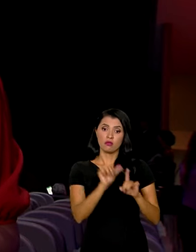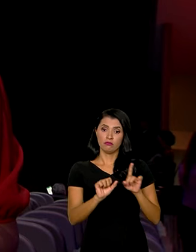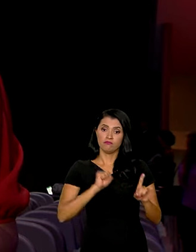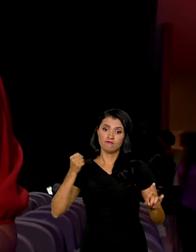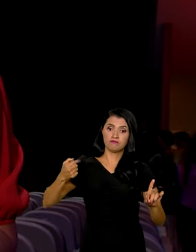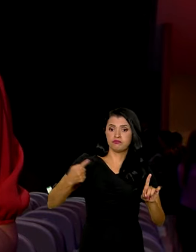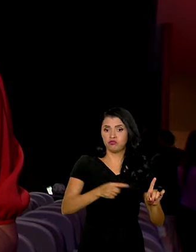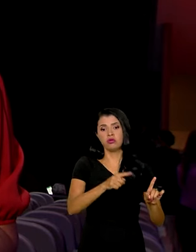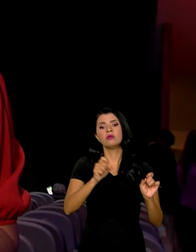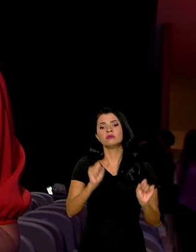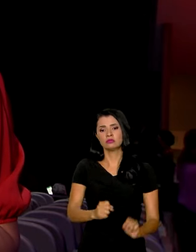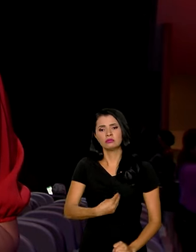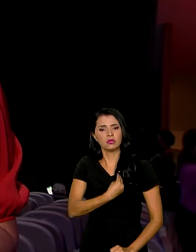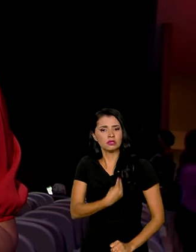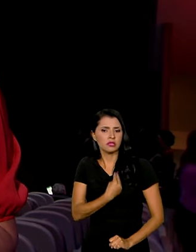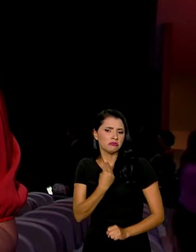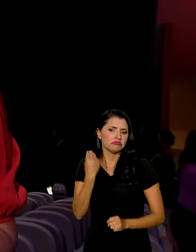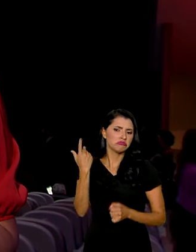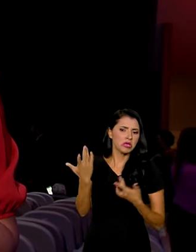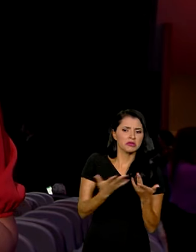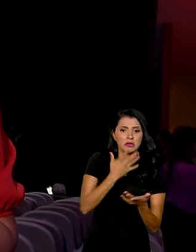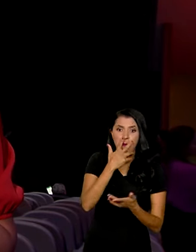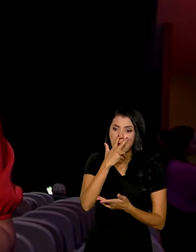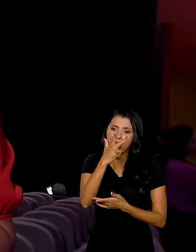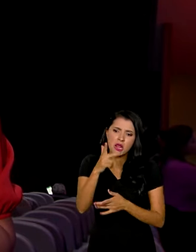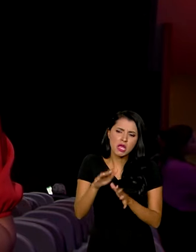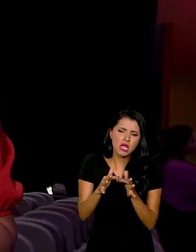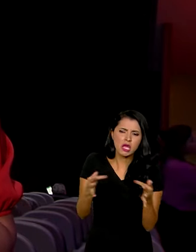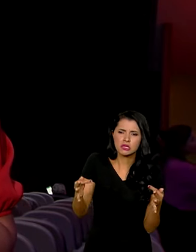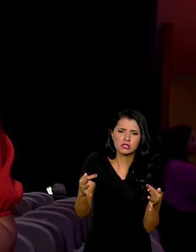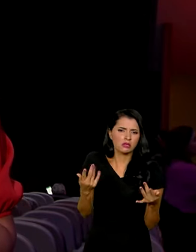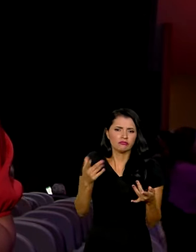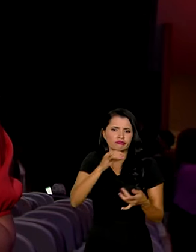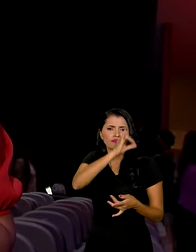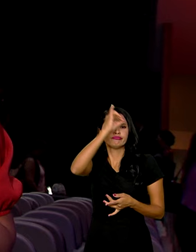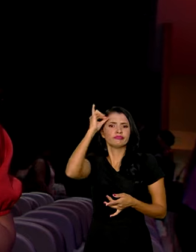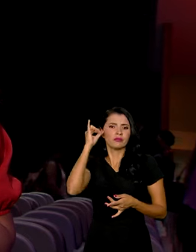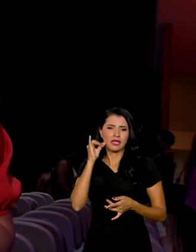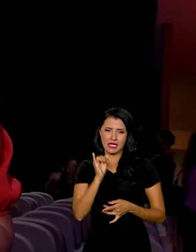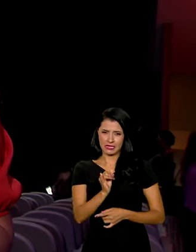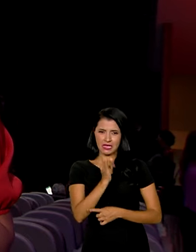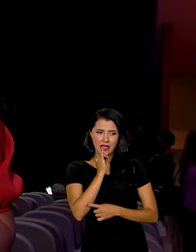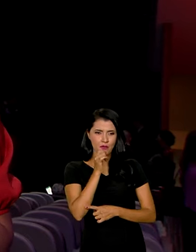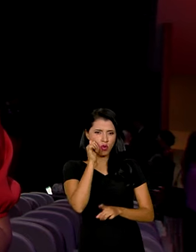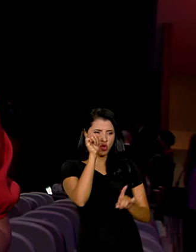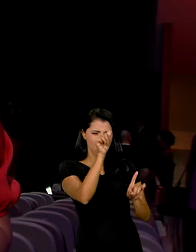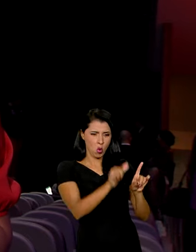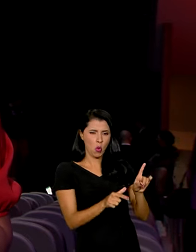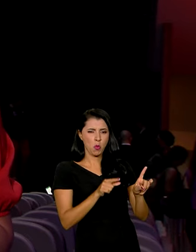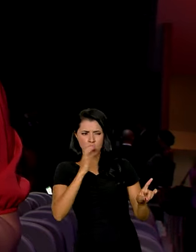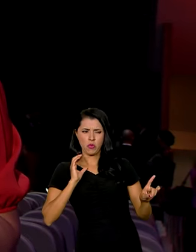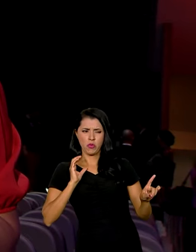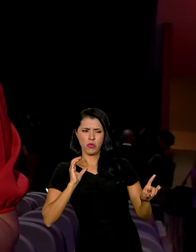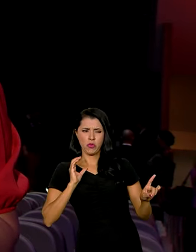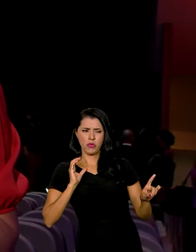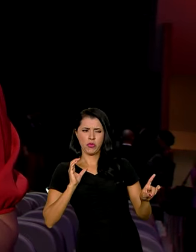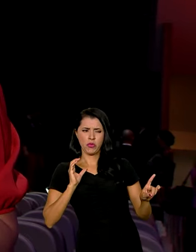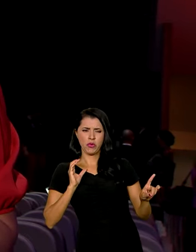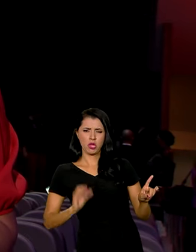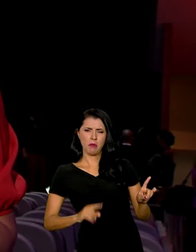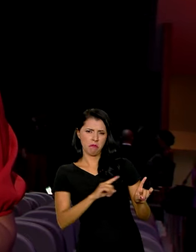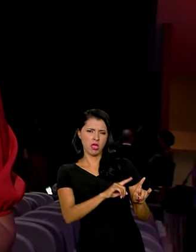situações aparentemente inofensivas. Por exemplo, quando dizem que uma mulher está agindo de determinada maneira, tem